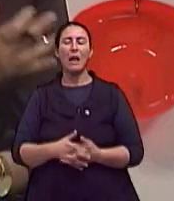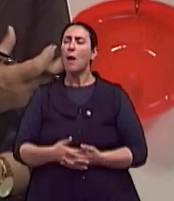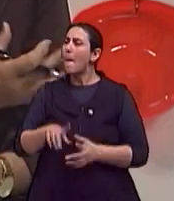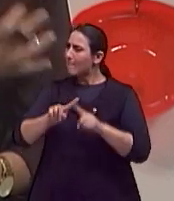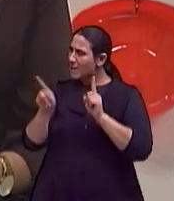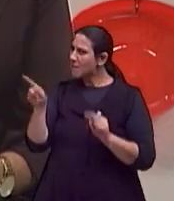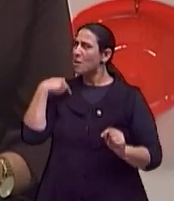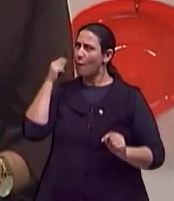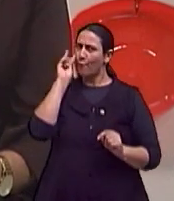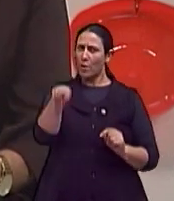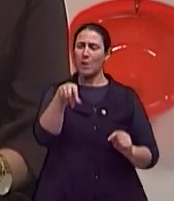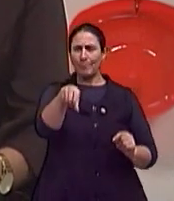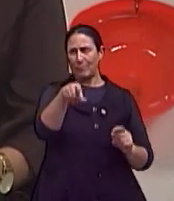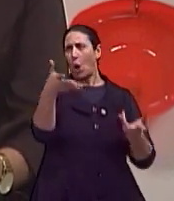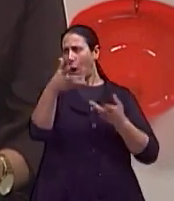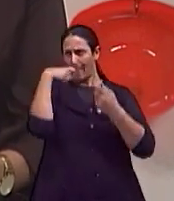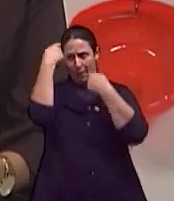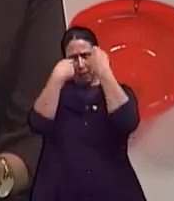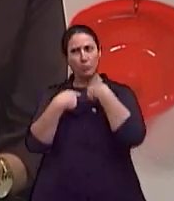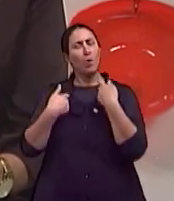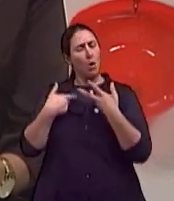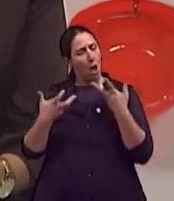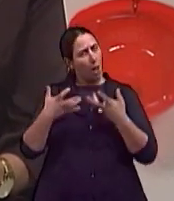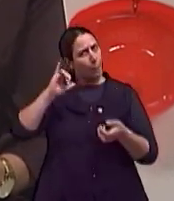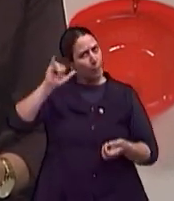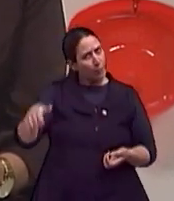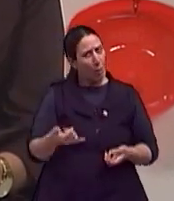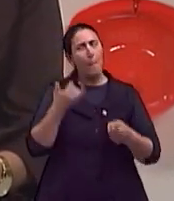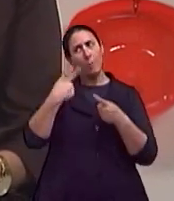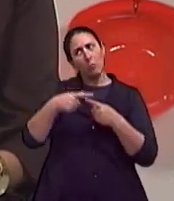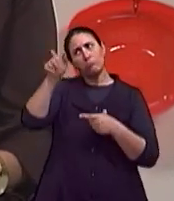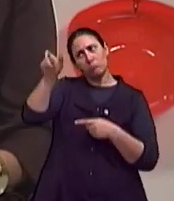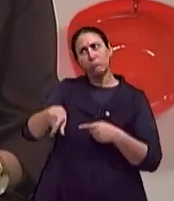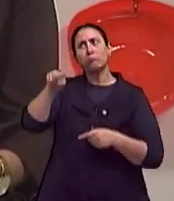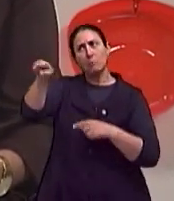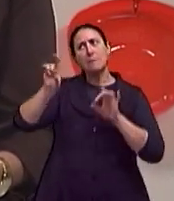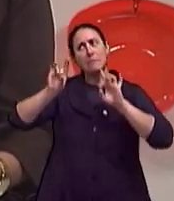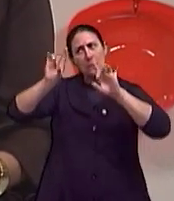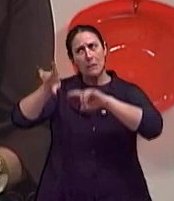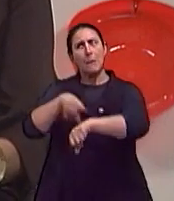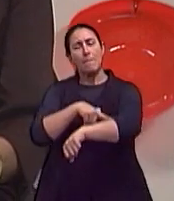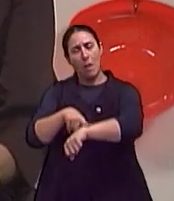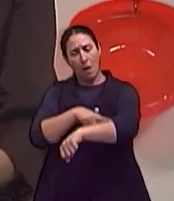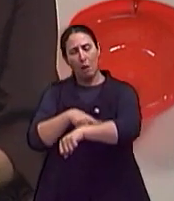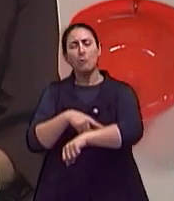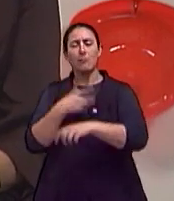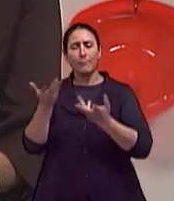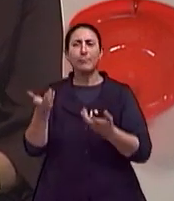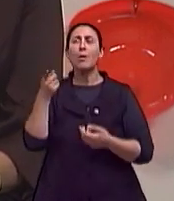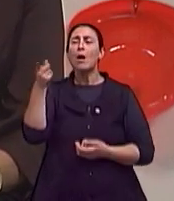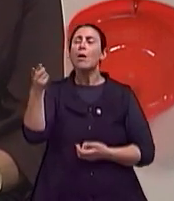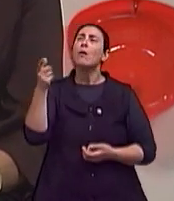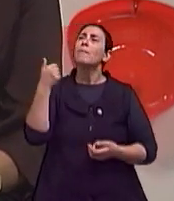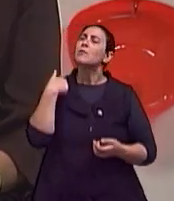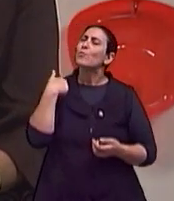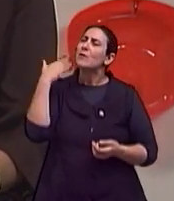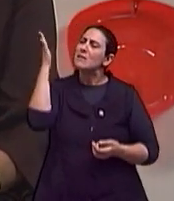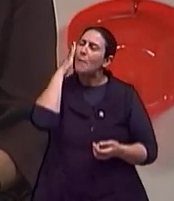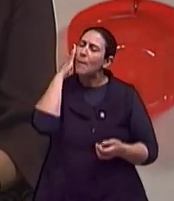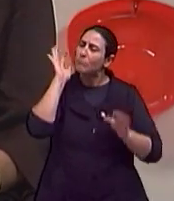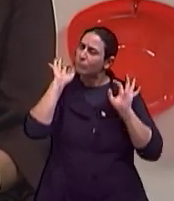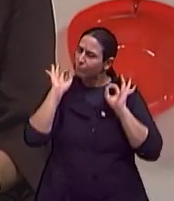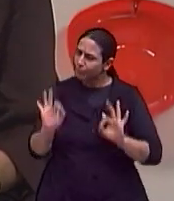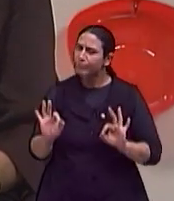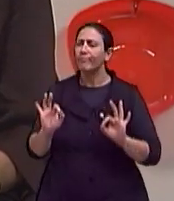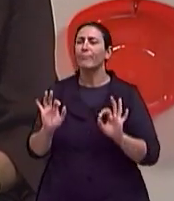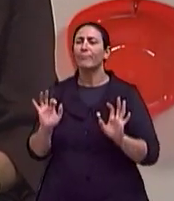isso que a gente viu é essa maquiagem. Agora eu quero pegar aqui com o especialista em pele, né? Com o dermatologista Fernando Guimarães. Essa questão de